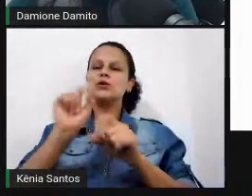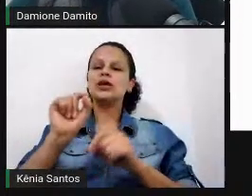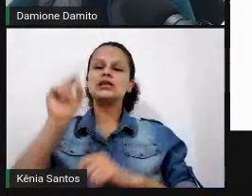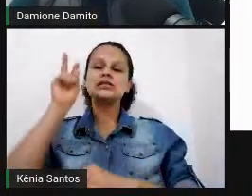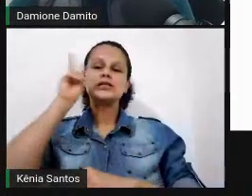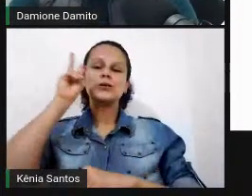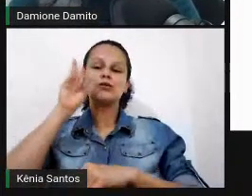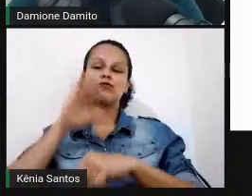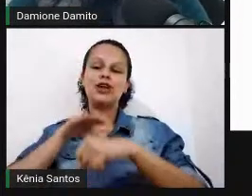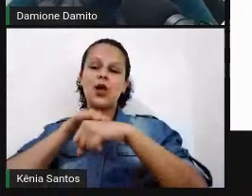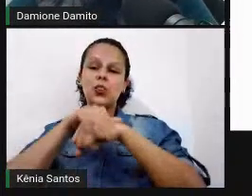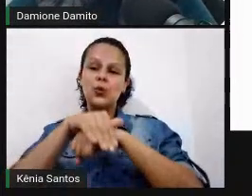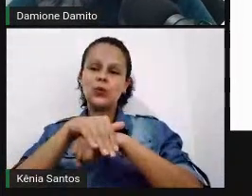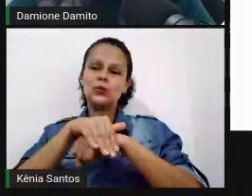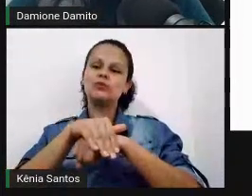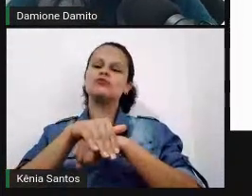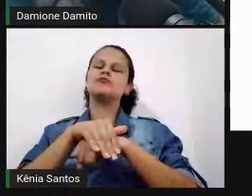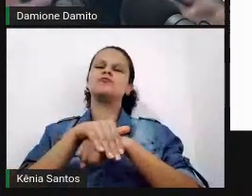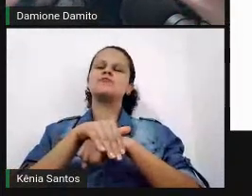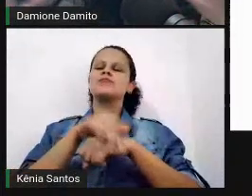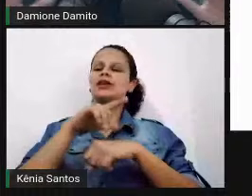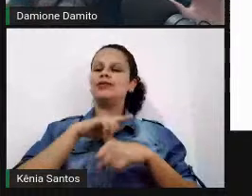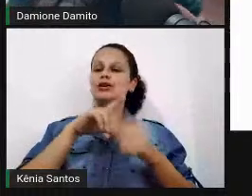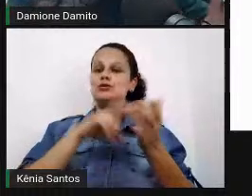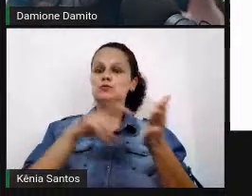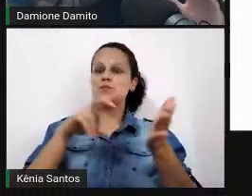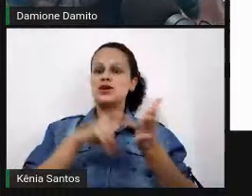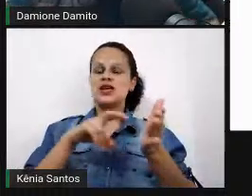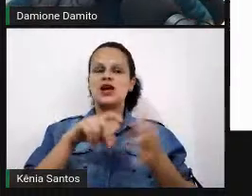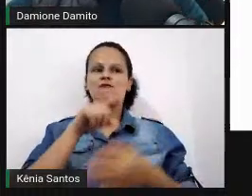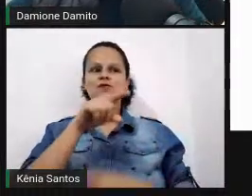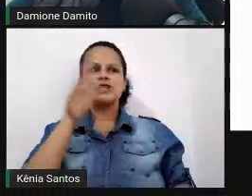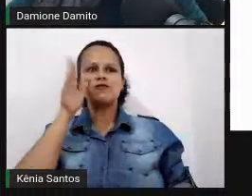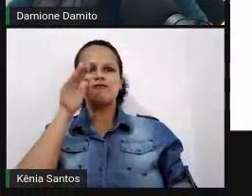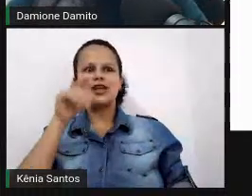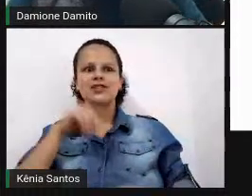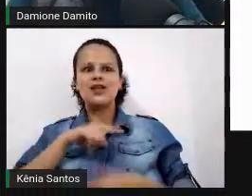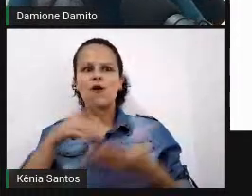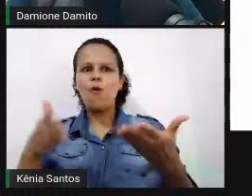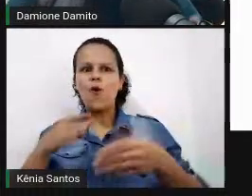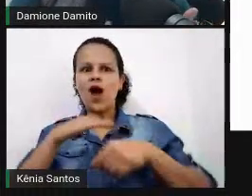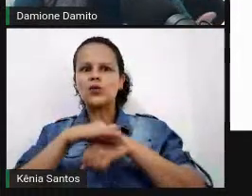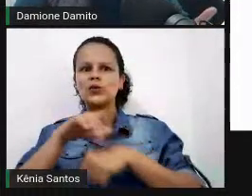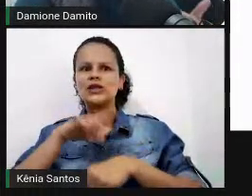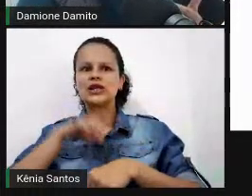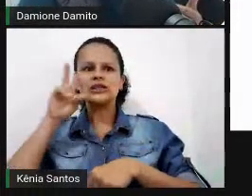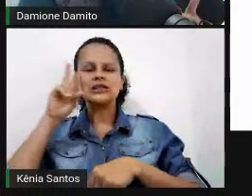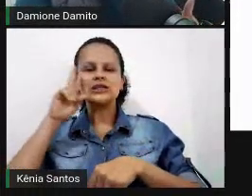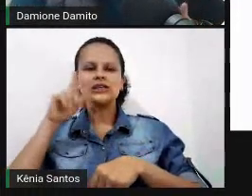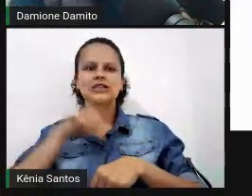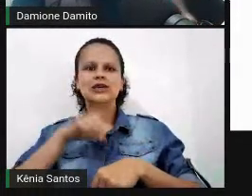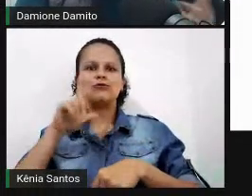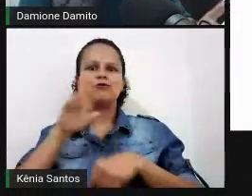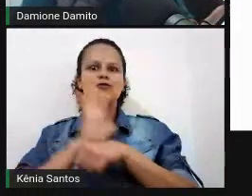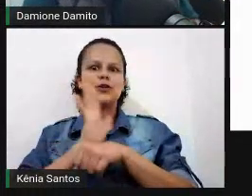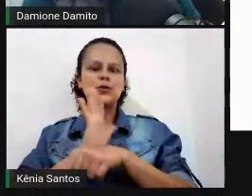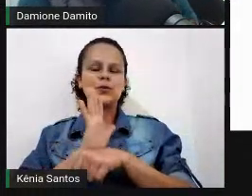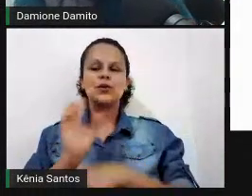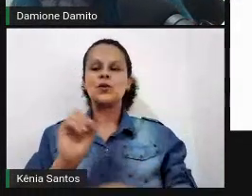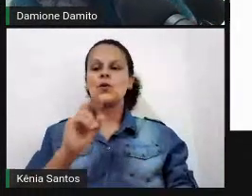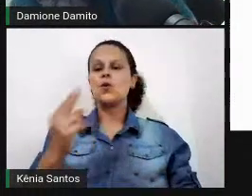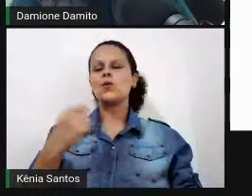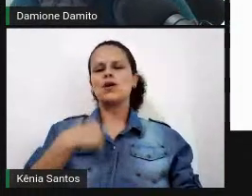aquela turma que chegava na segunda-feira de manhã na escola e falava, você viu que filme que vai passar à noite, ou então, eu lembro que meu pai me levava para um lugar,